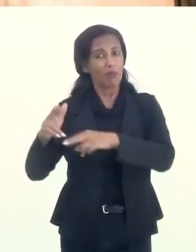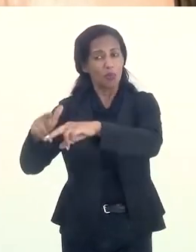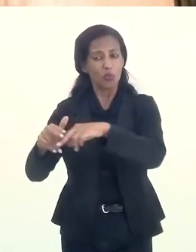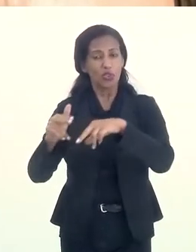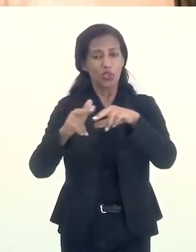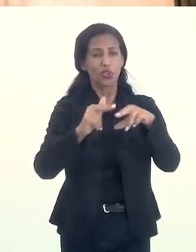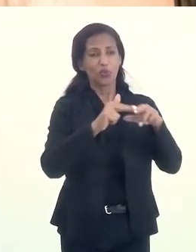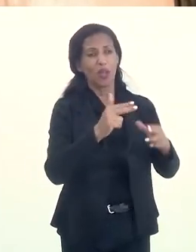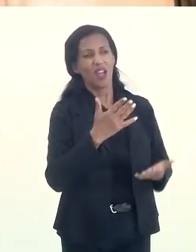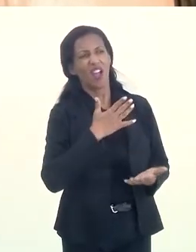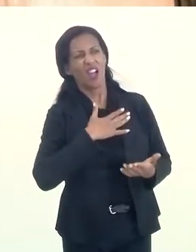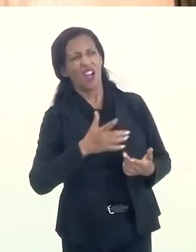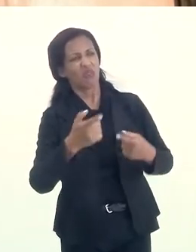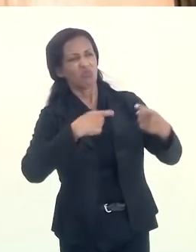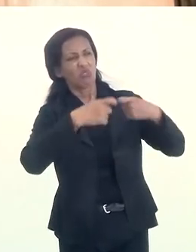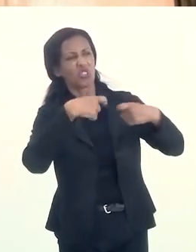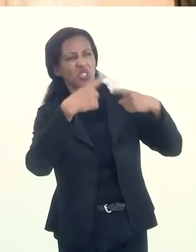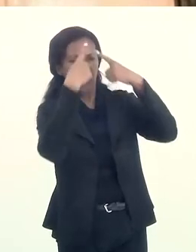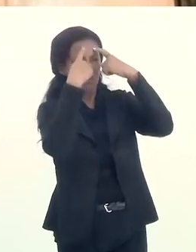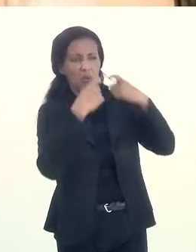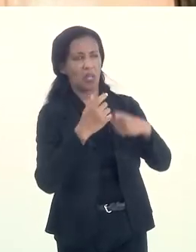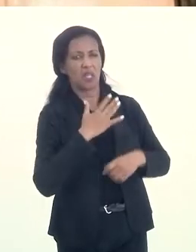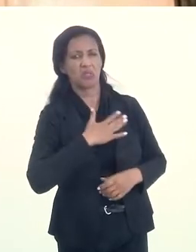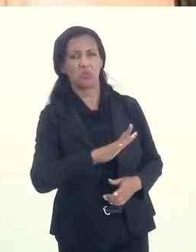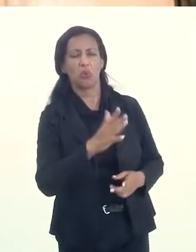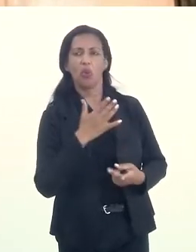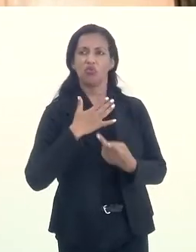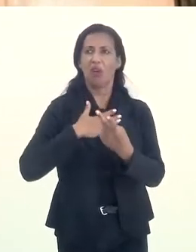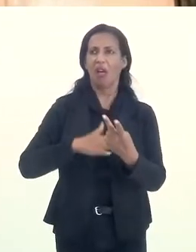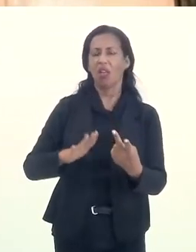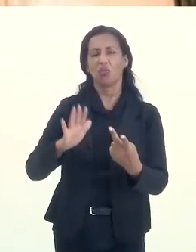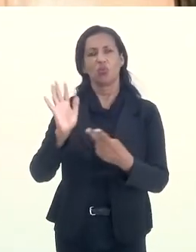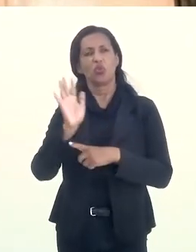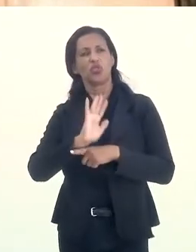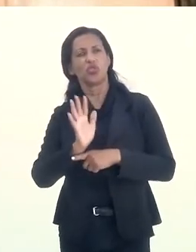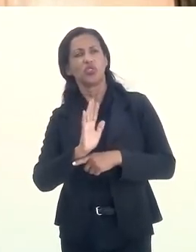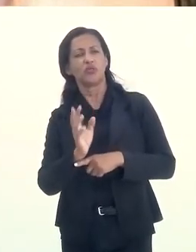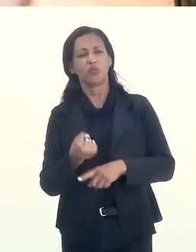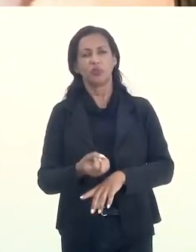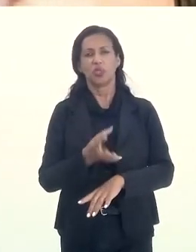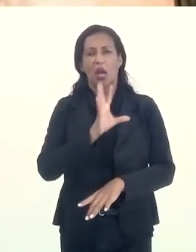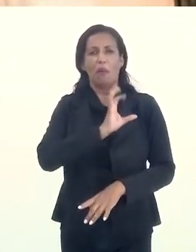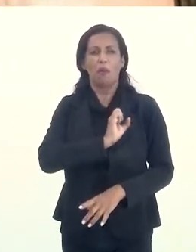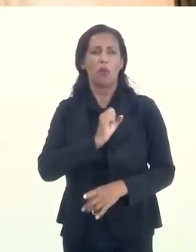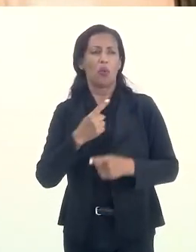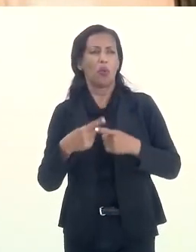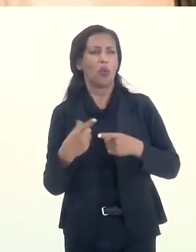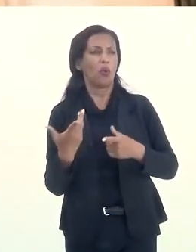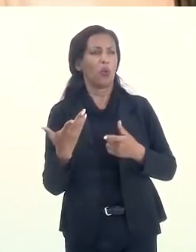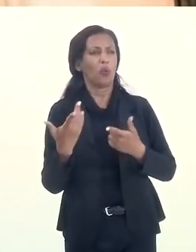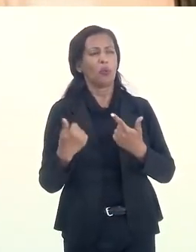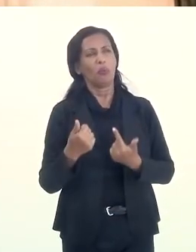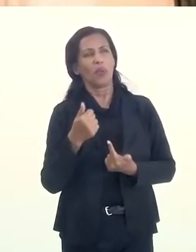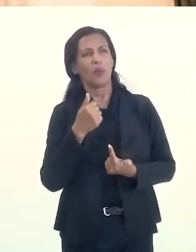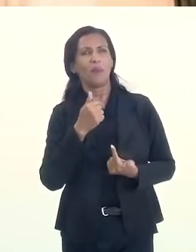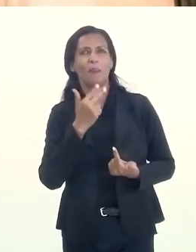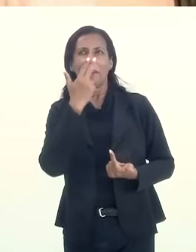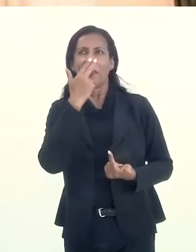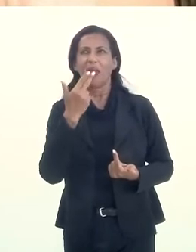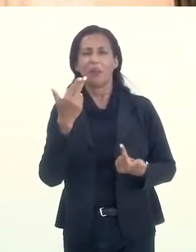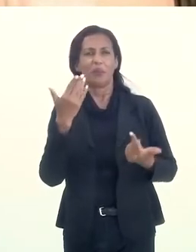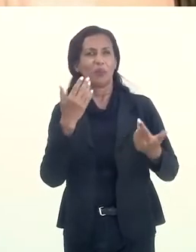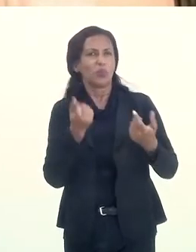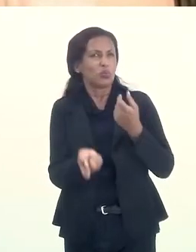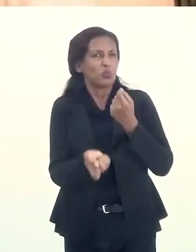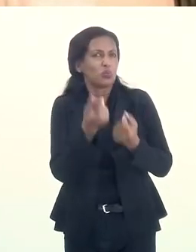aquilo. Ah, eu não gosto de filme de guerra porque eu não gosto de violência, eu não gosto de um filme sentimental porque é muito água com